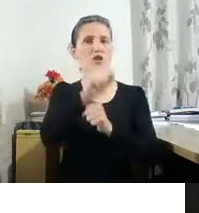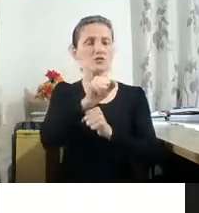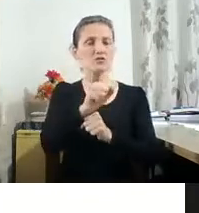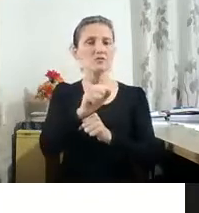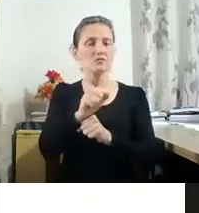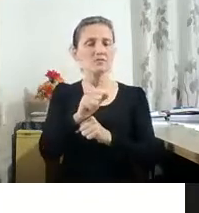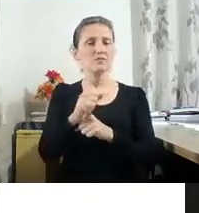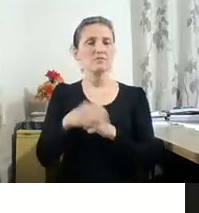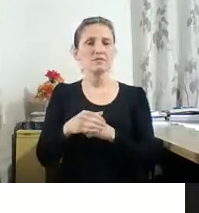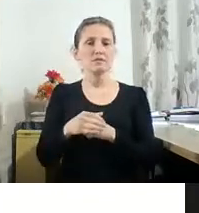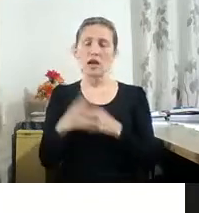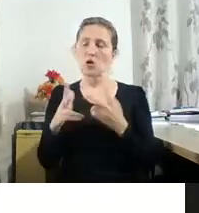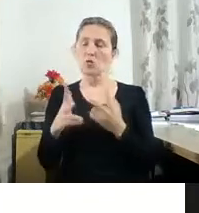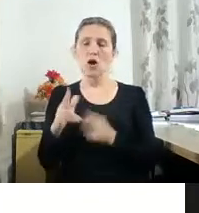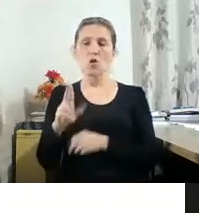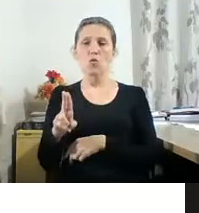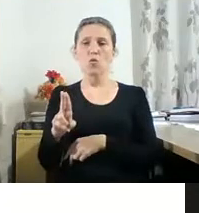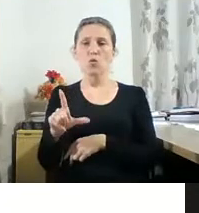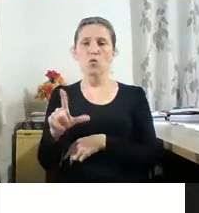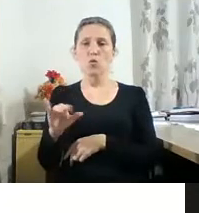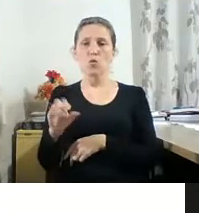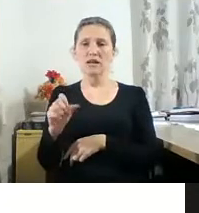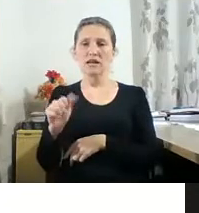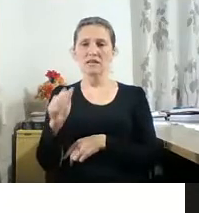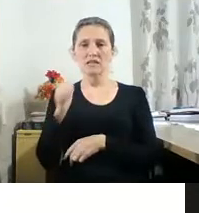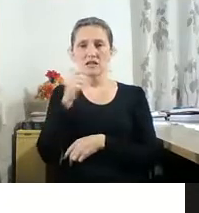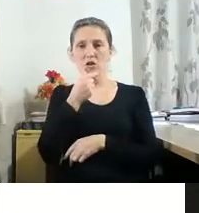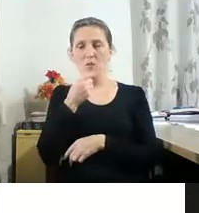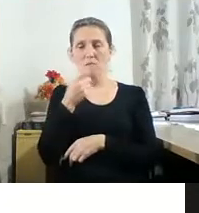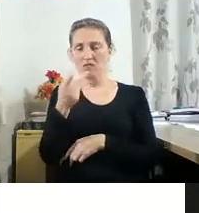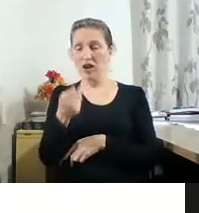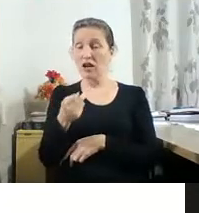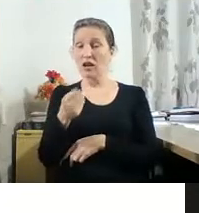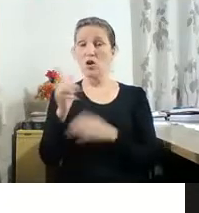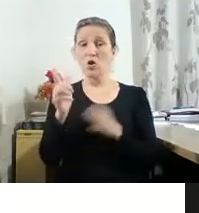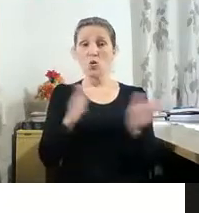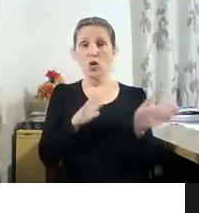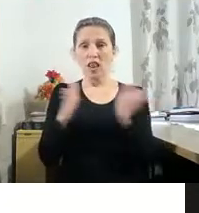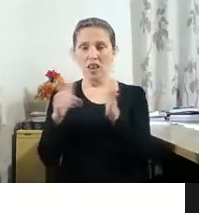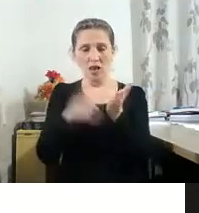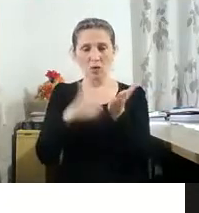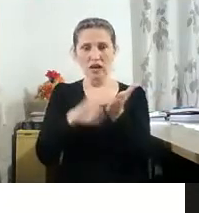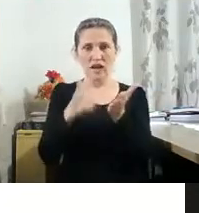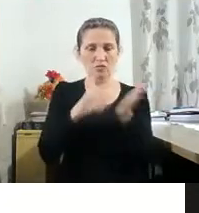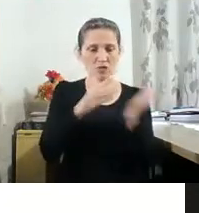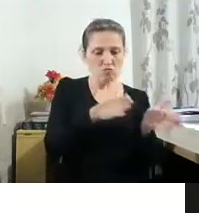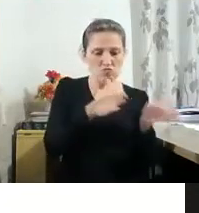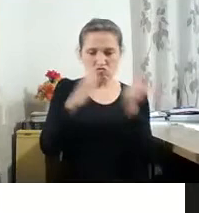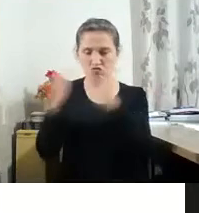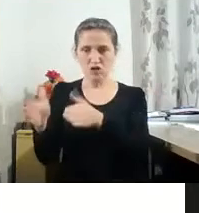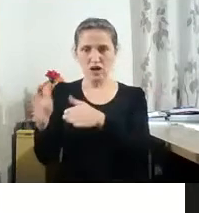diz, um livro é uma sequência de espaços e essas sequências de espaço formam uma